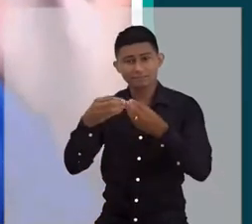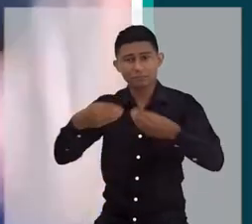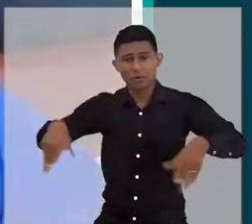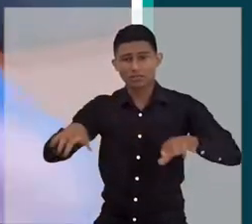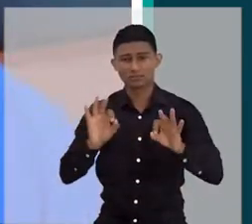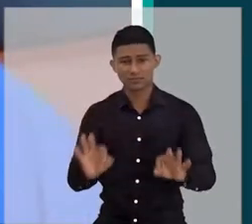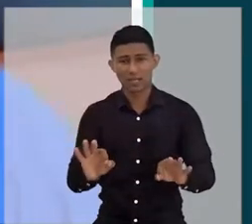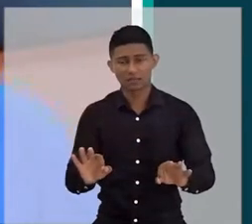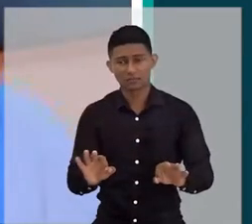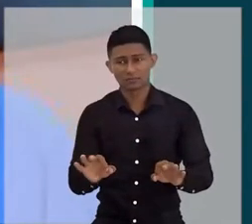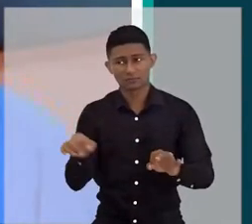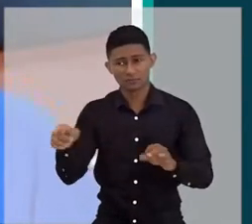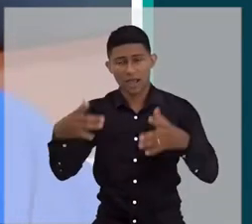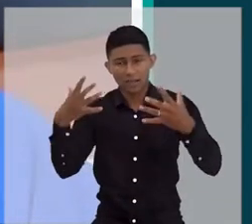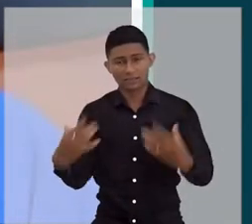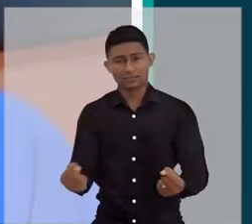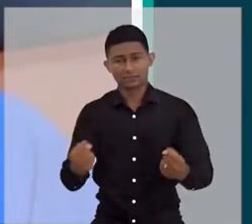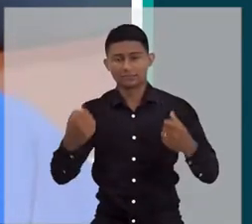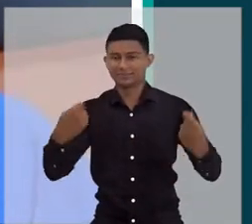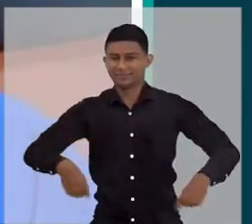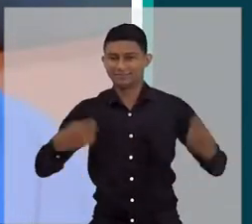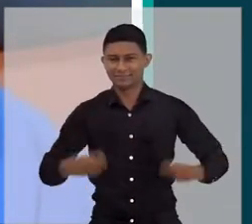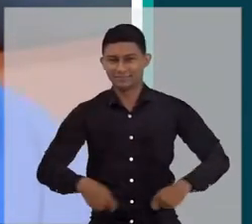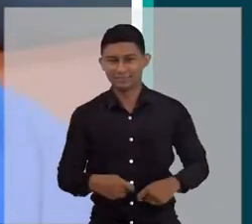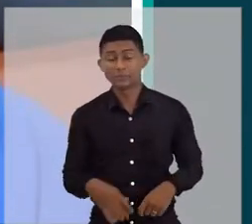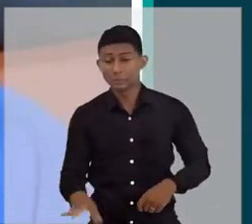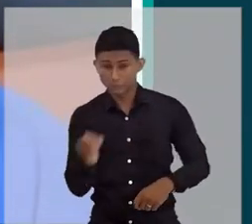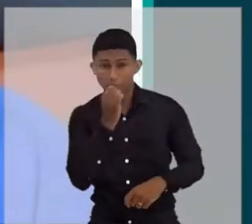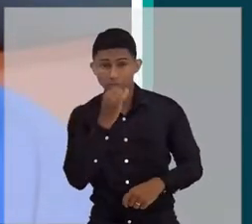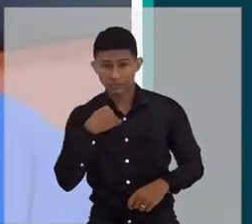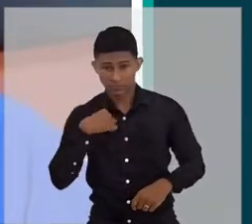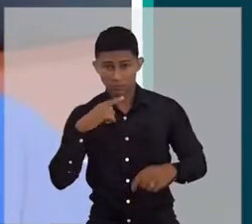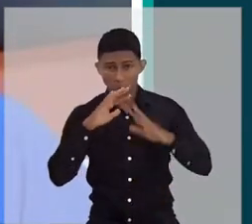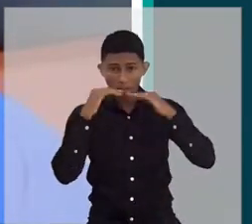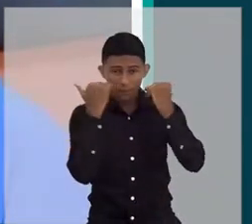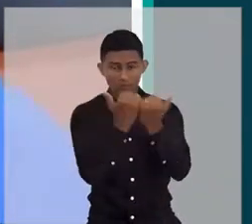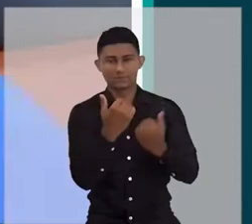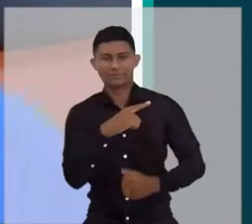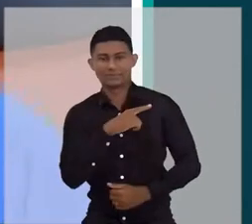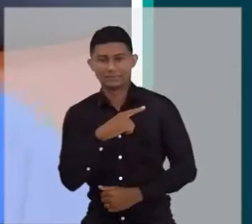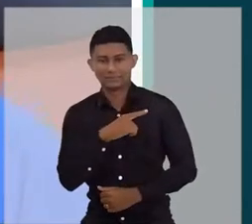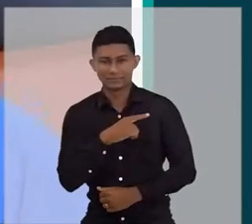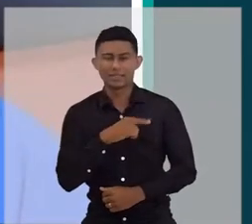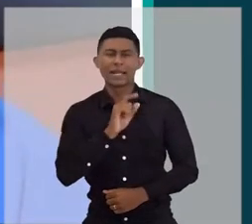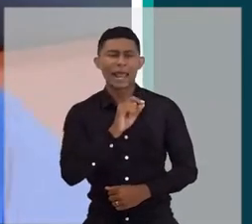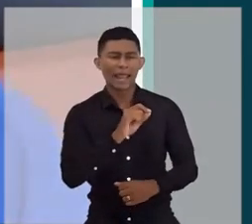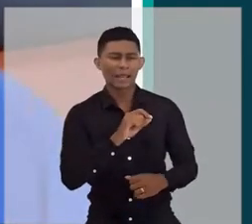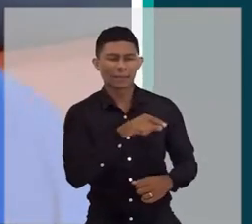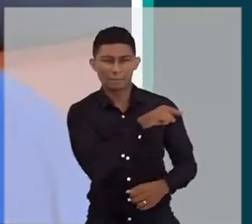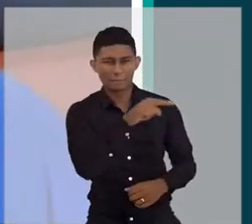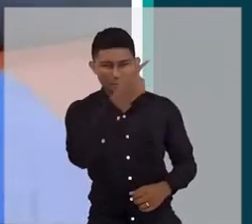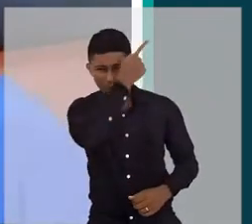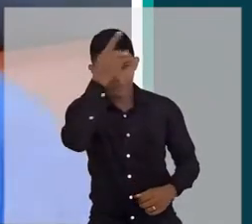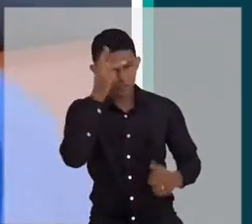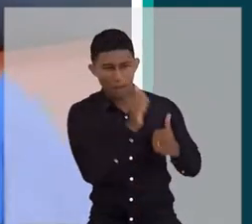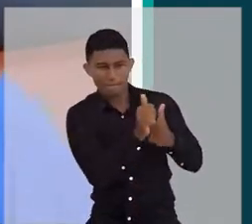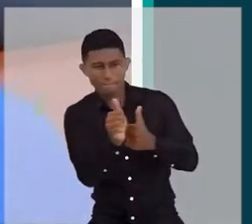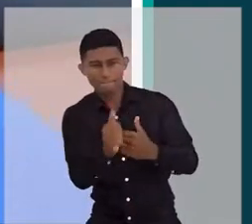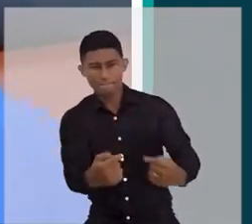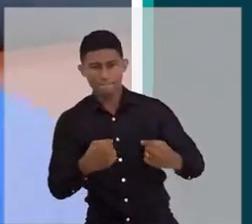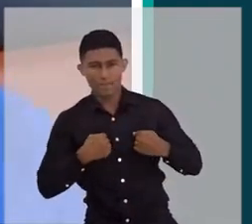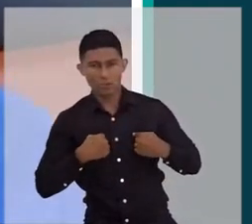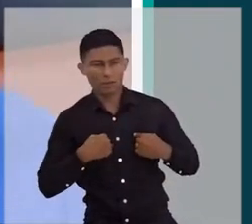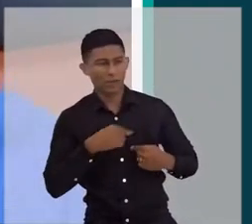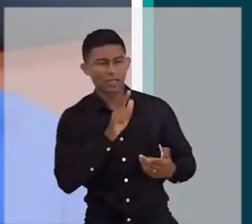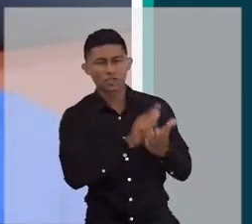a consequência das suas escolhas. Eu, até o momento, não falei, eu tenho uma audiência, tenho uma comunidade que são